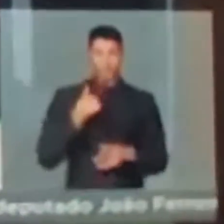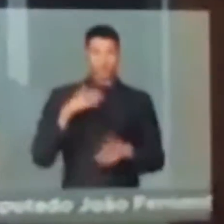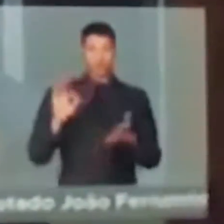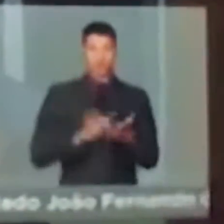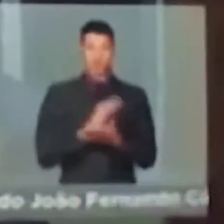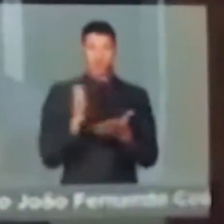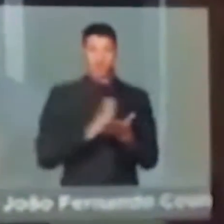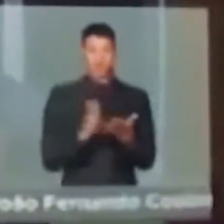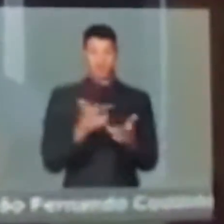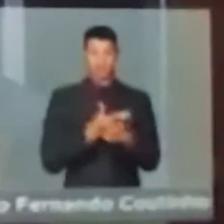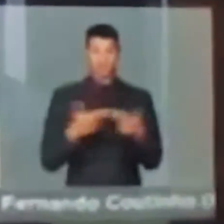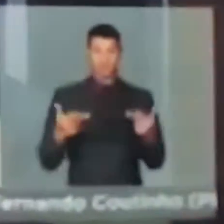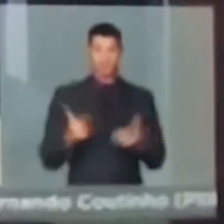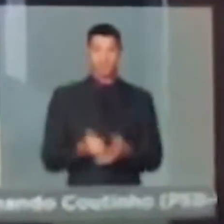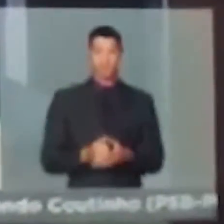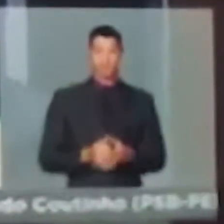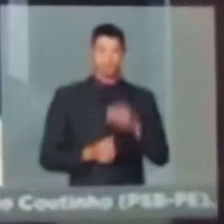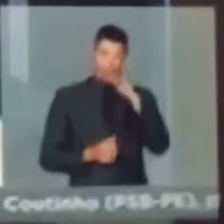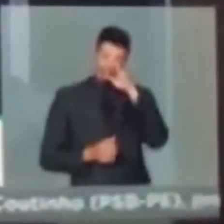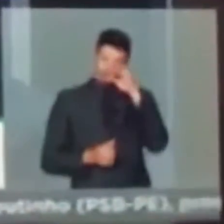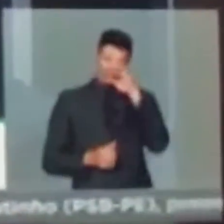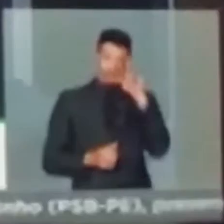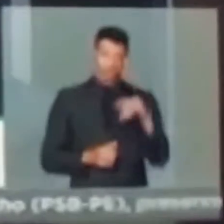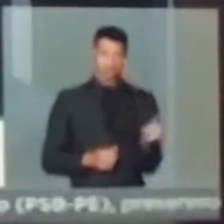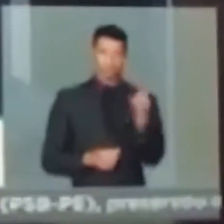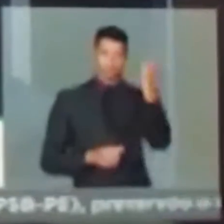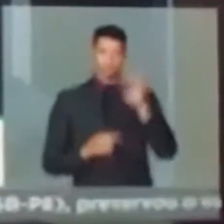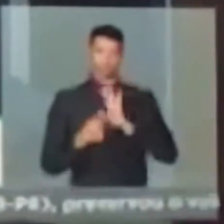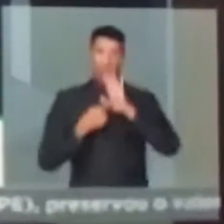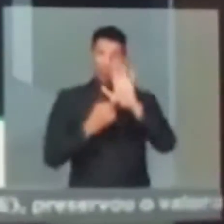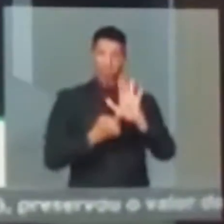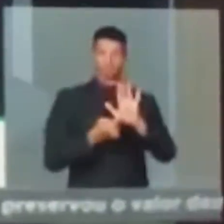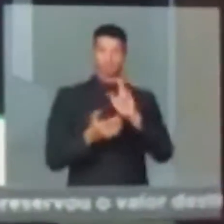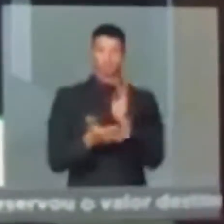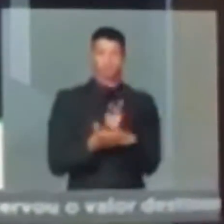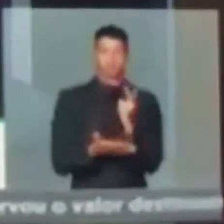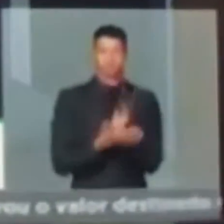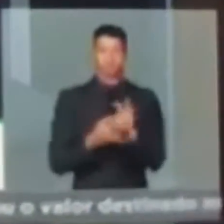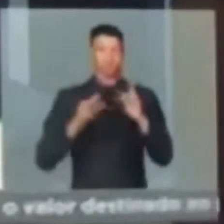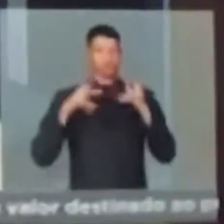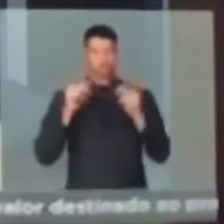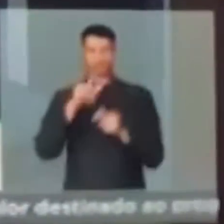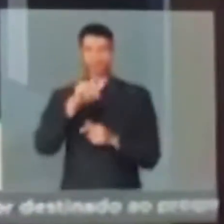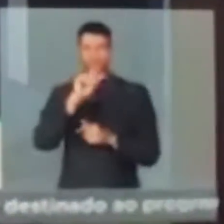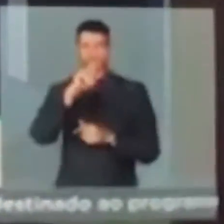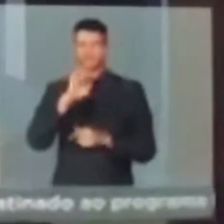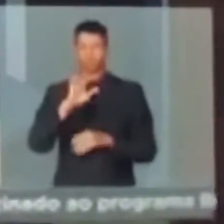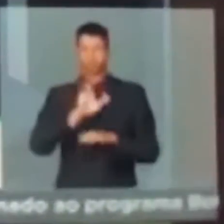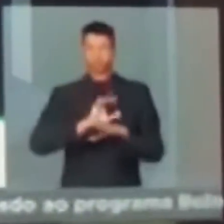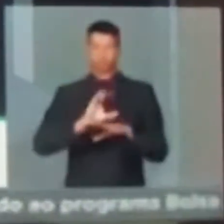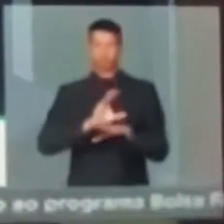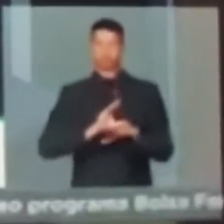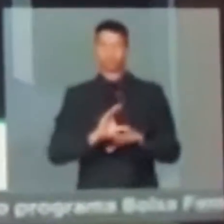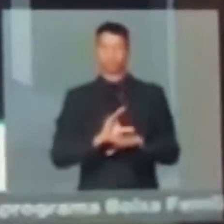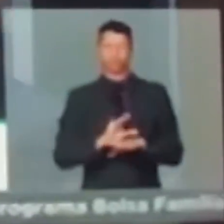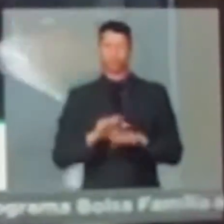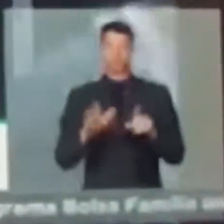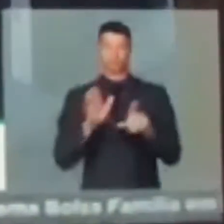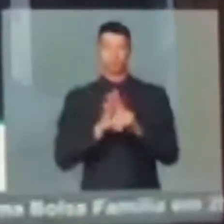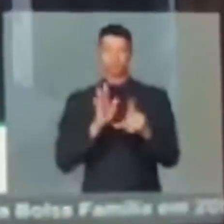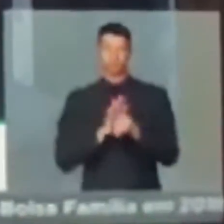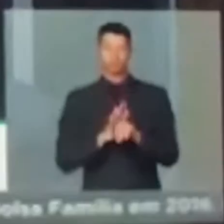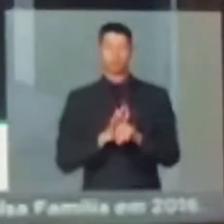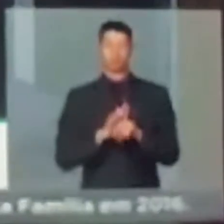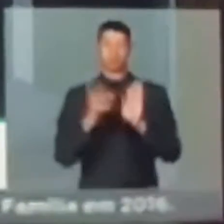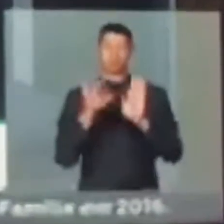registrar algumas questões. É bom primeiro mostrar que apesar de todos os golpes na Constituição, na lei,